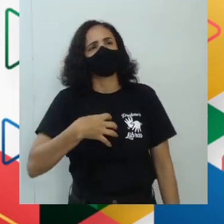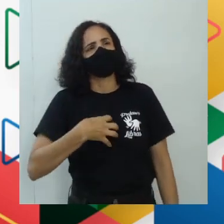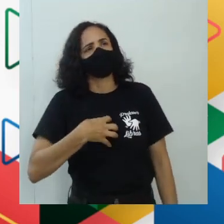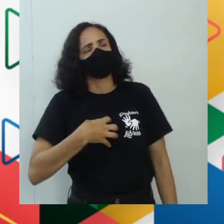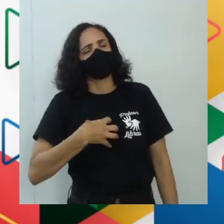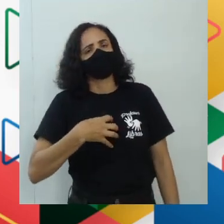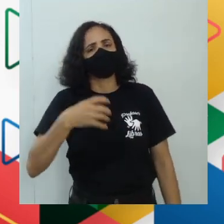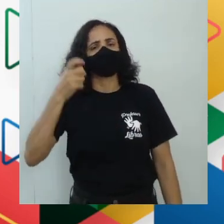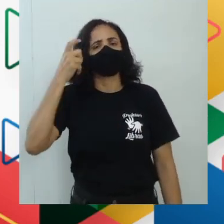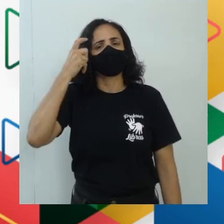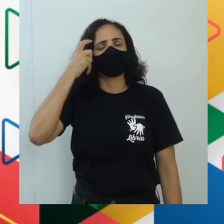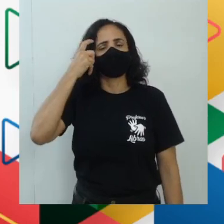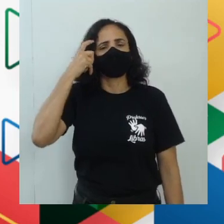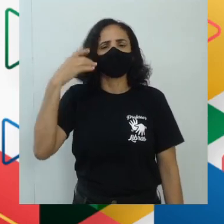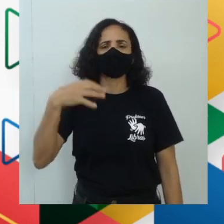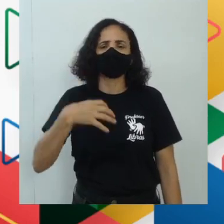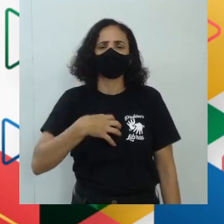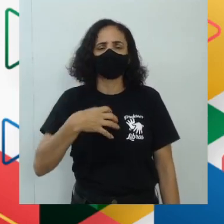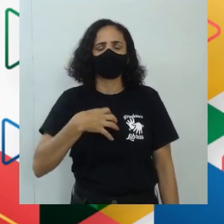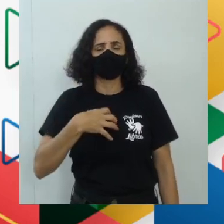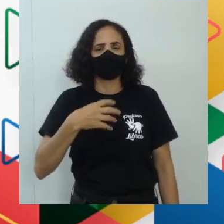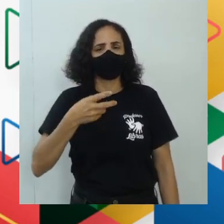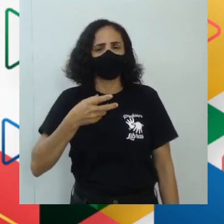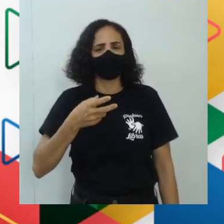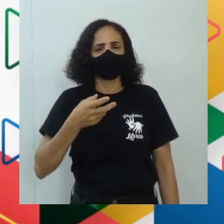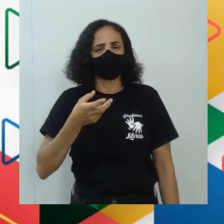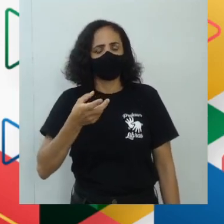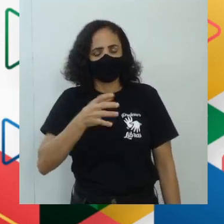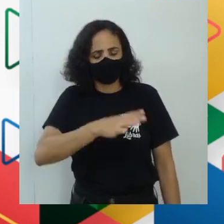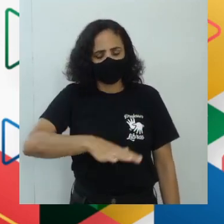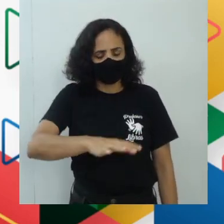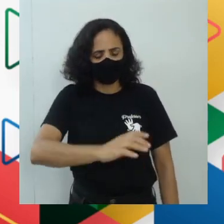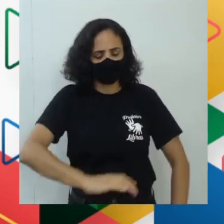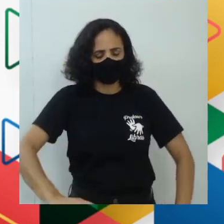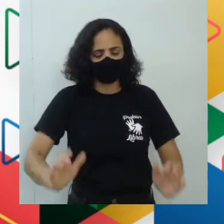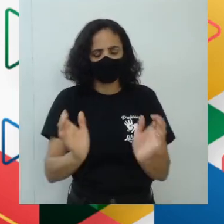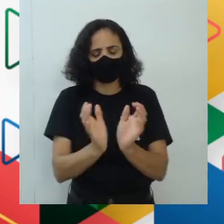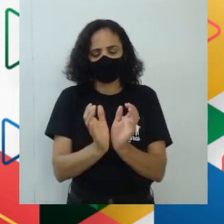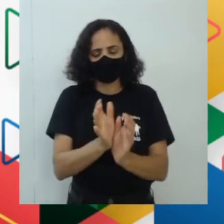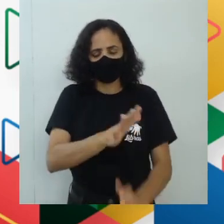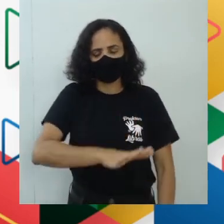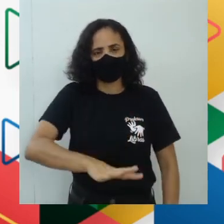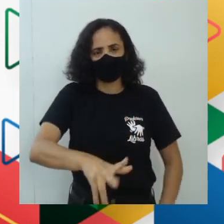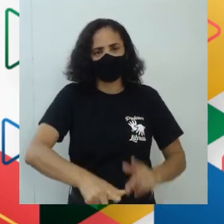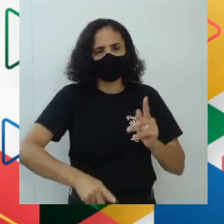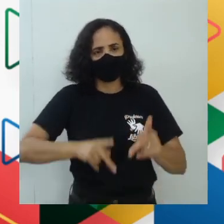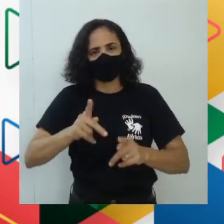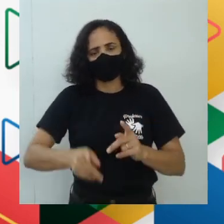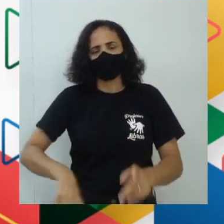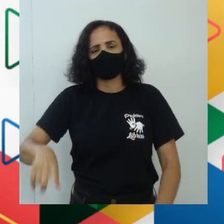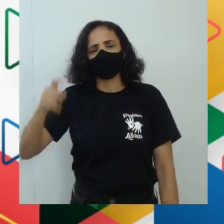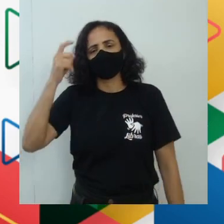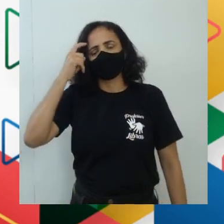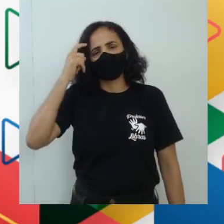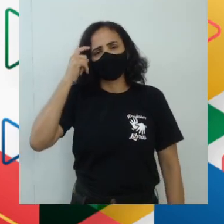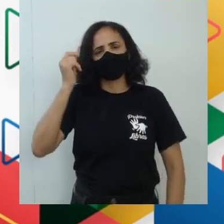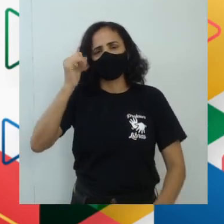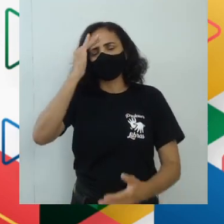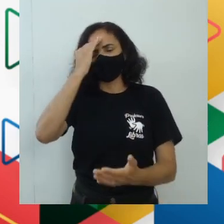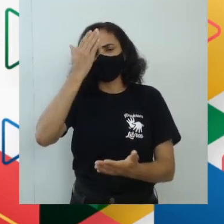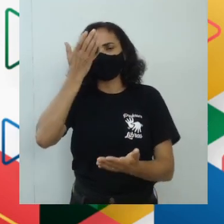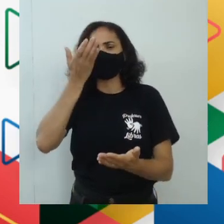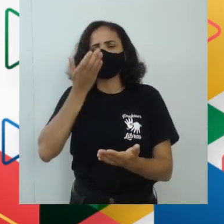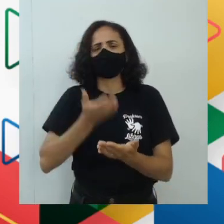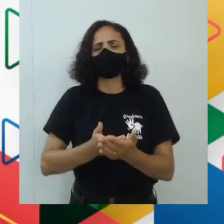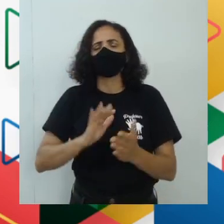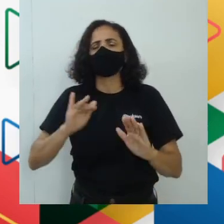pensar de maneira cultural, ela vai depender daquilo que o povo pensa, daquilo que o povo acredita, e